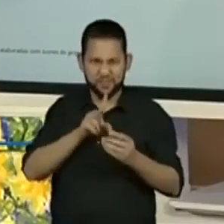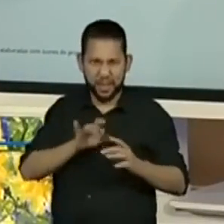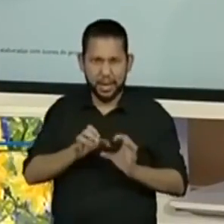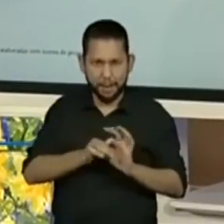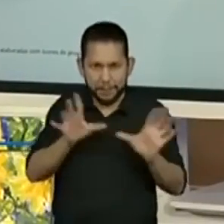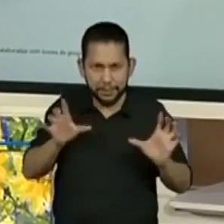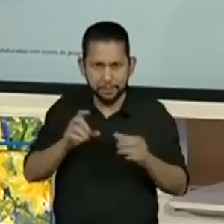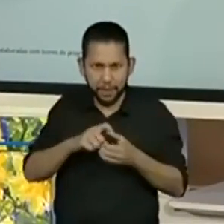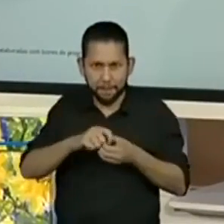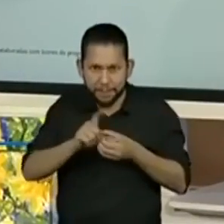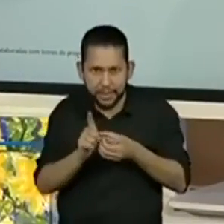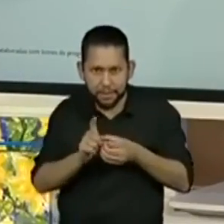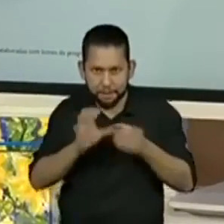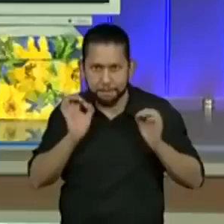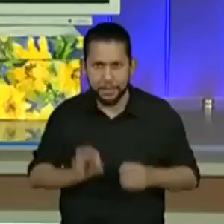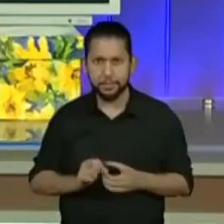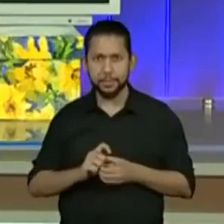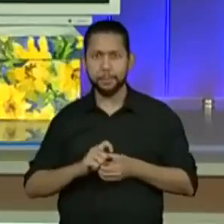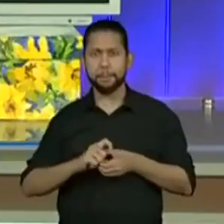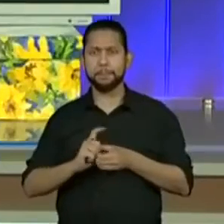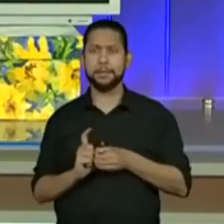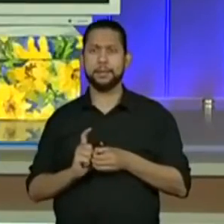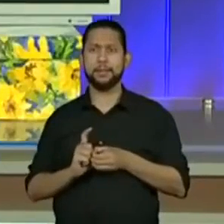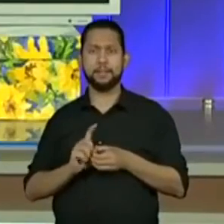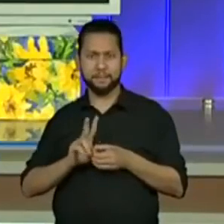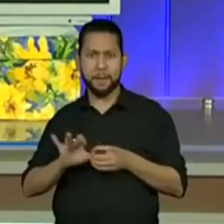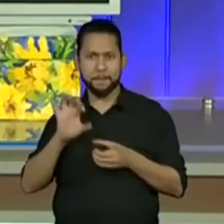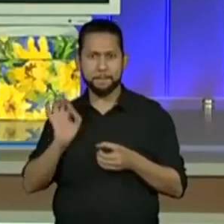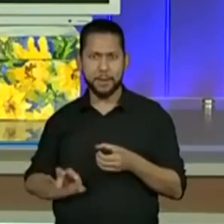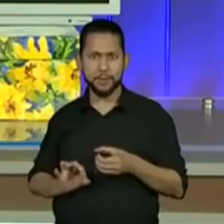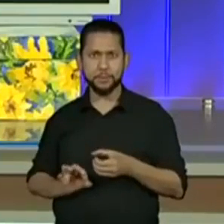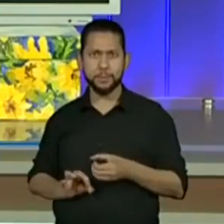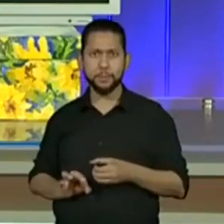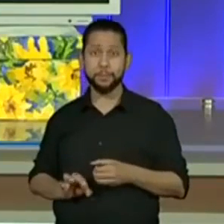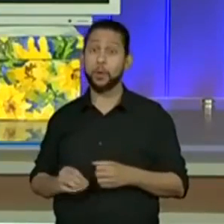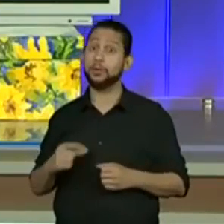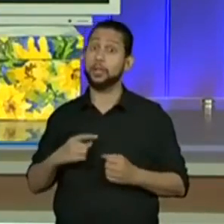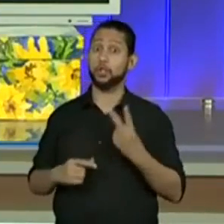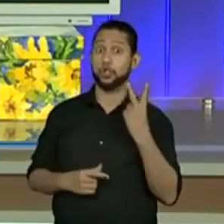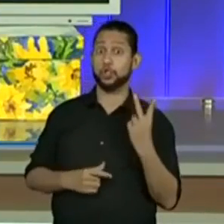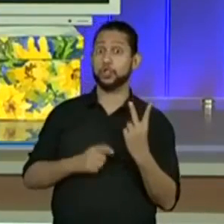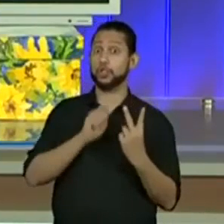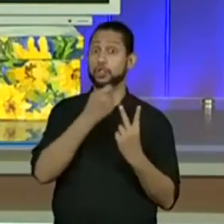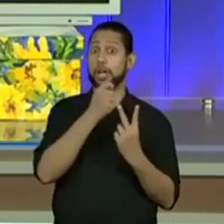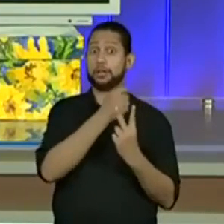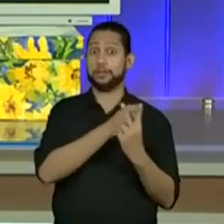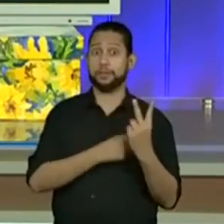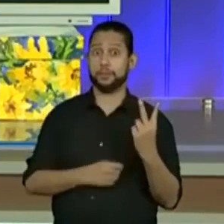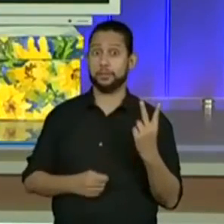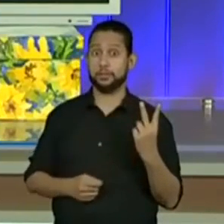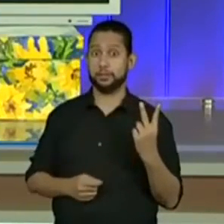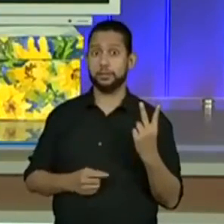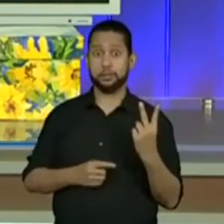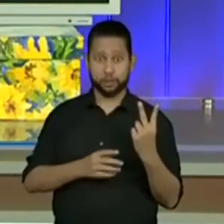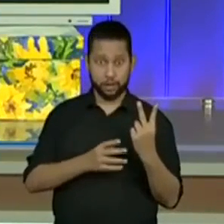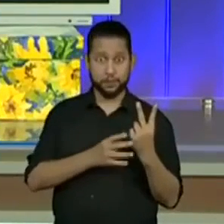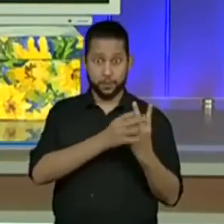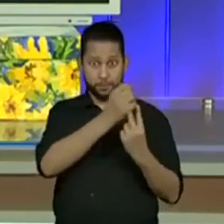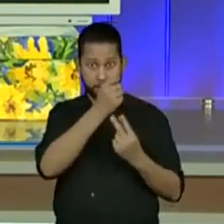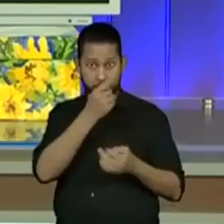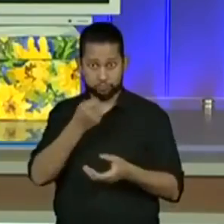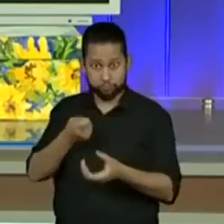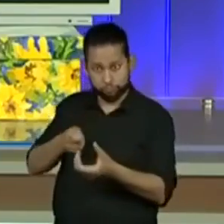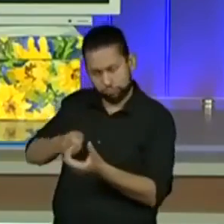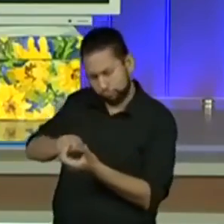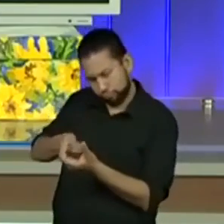E aí, professores? Uma, eu tenho duas chaves e um cadeado. Quais são as chances?